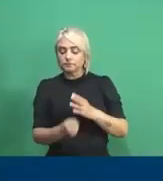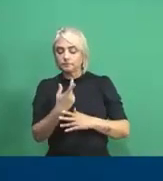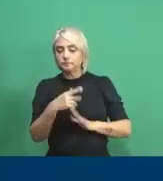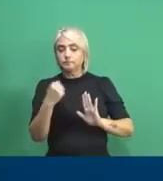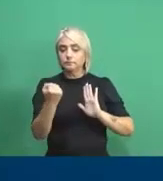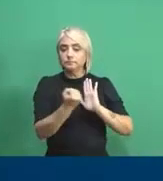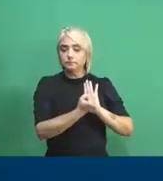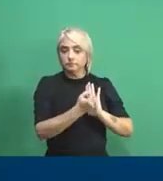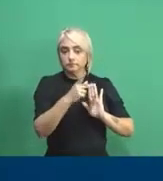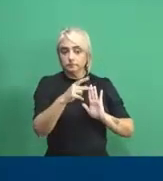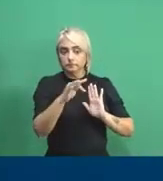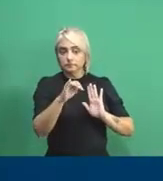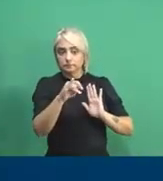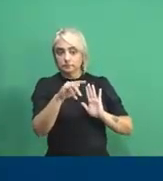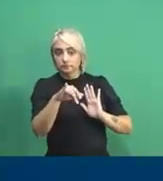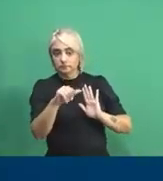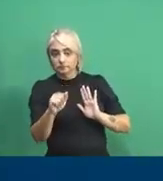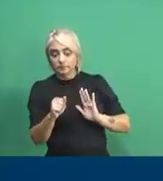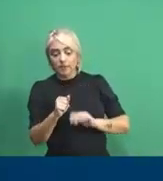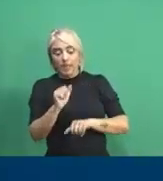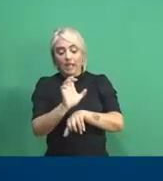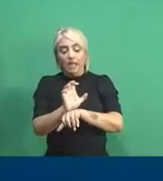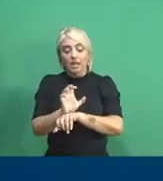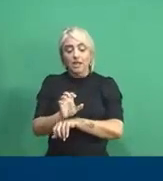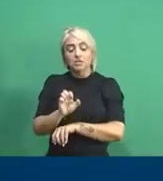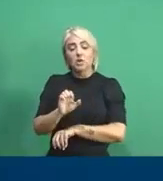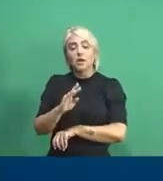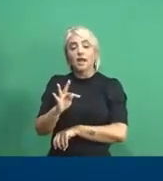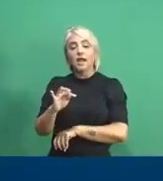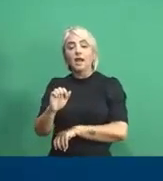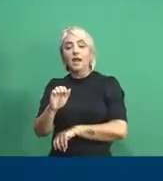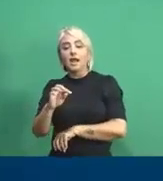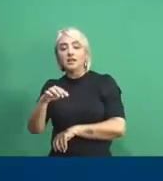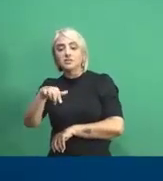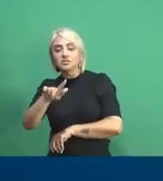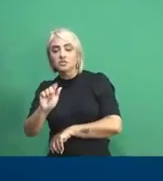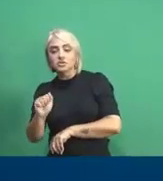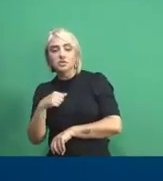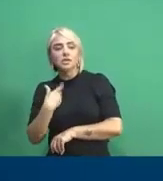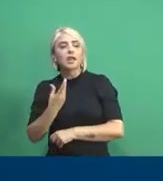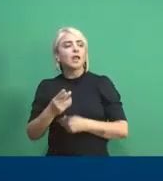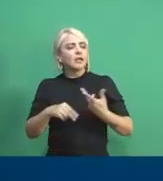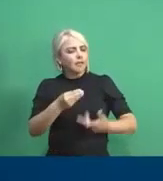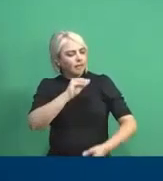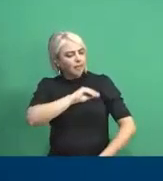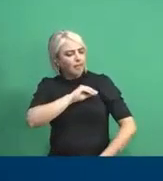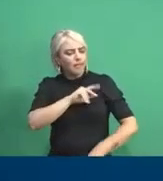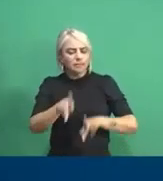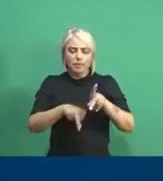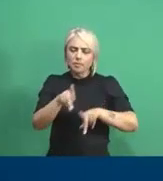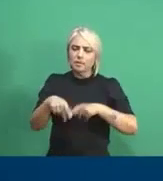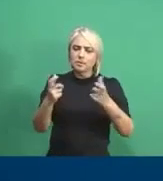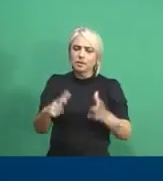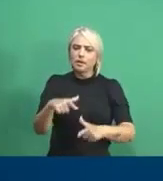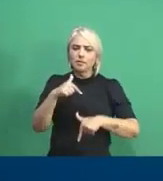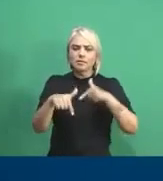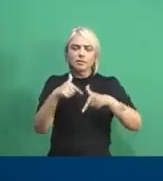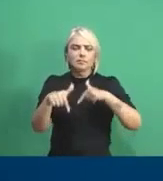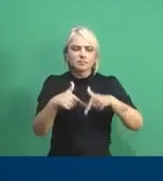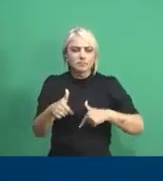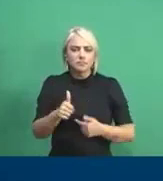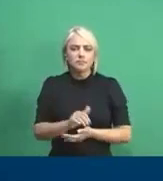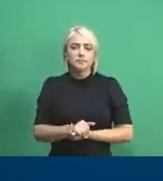patenteados da região da Caatinga, que vai gerar renda para a população local. Nós temos o trabalho